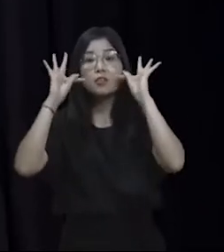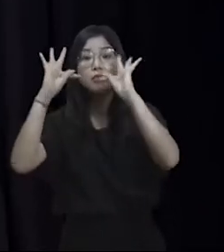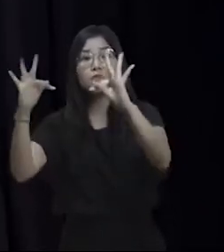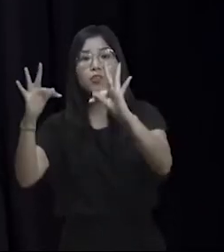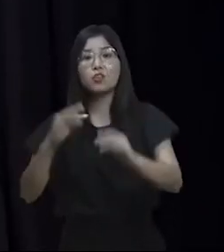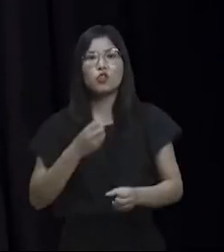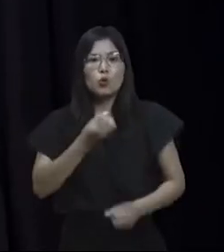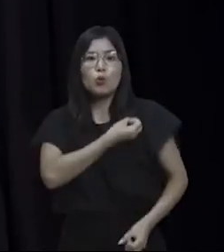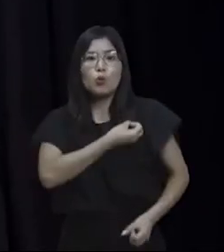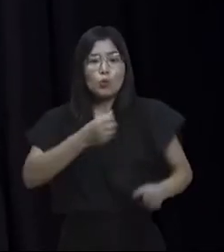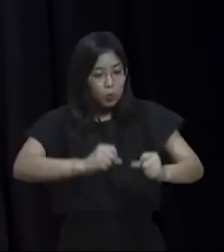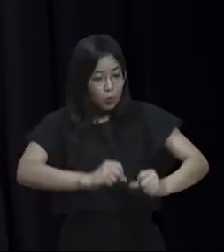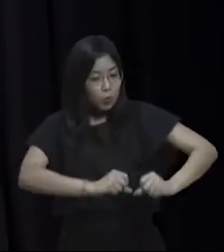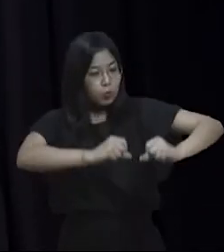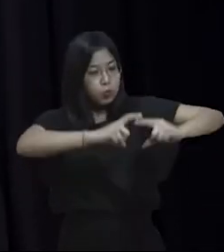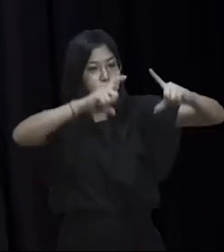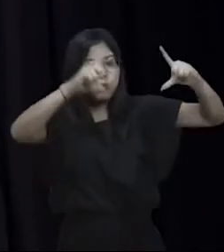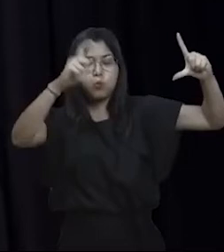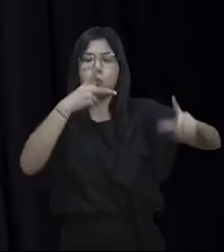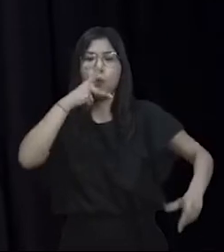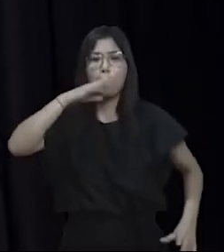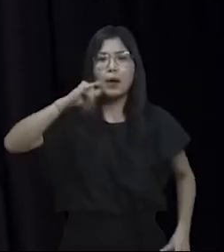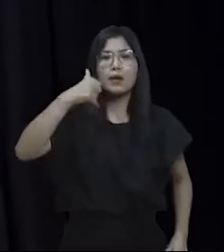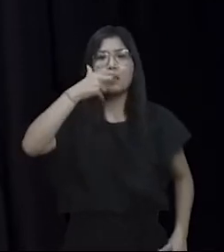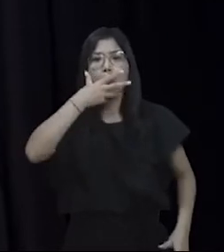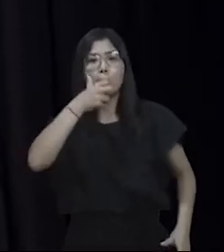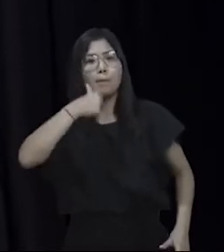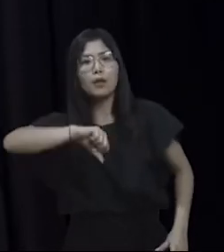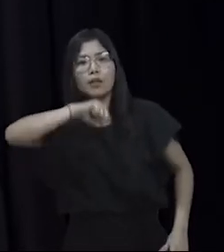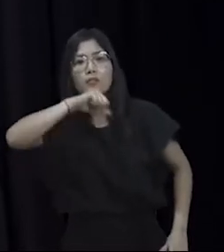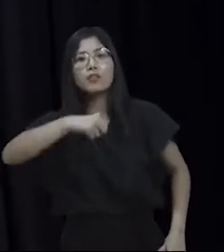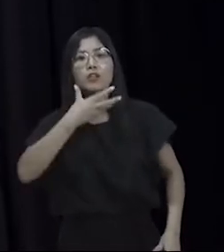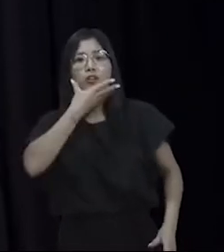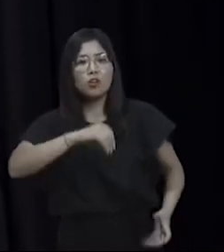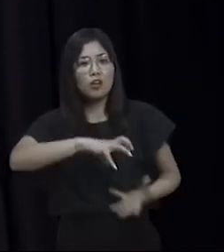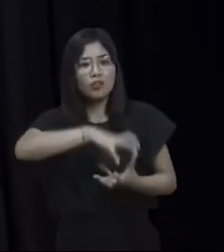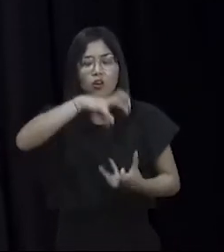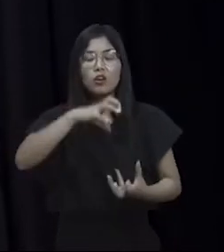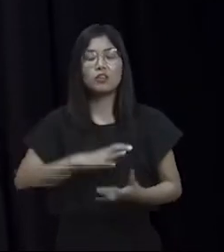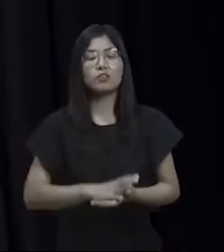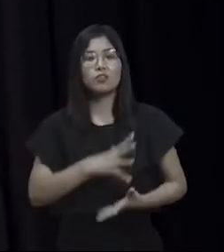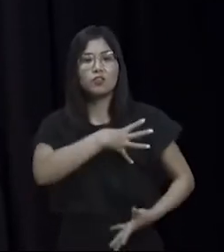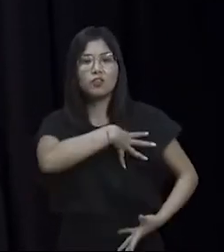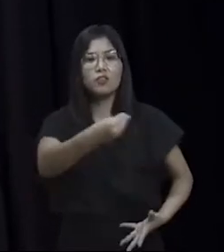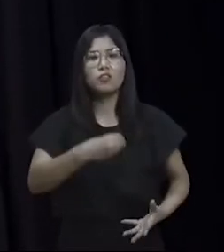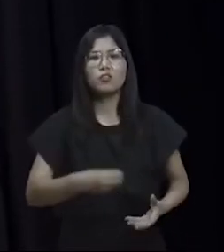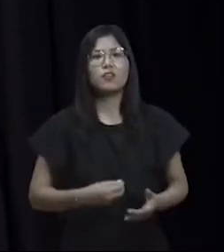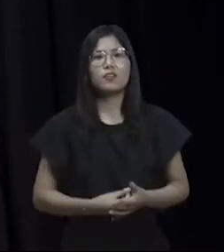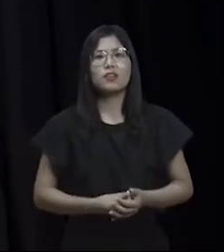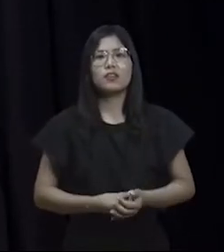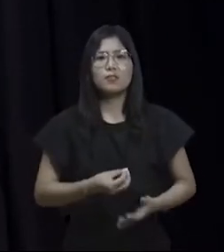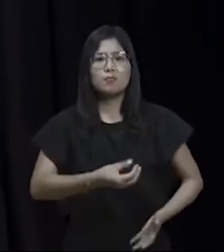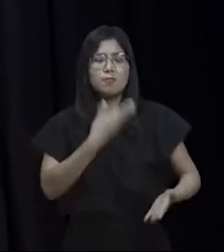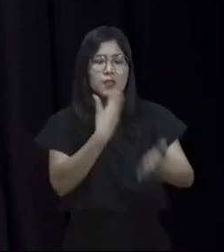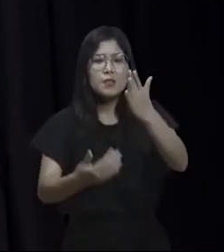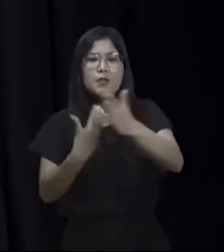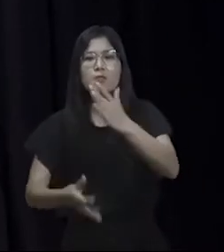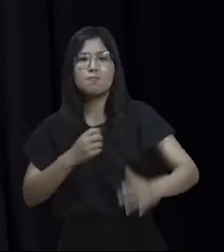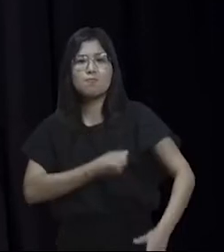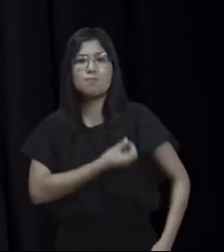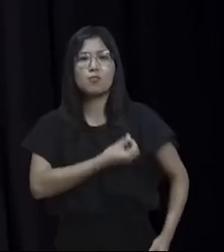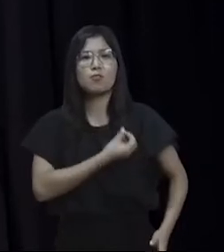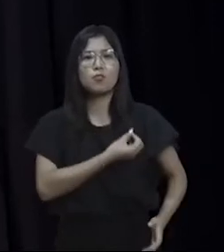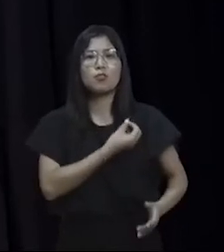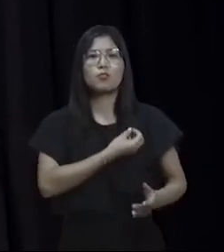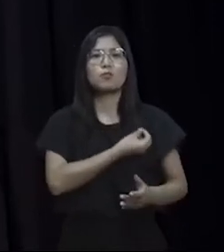aqueles números aumentavam. Pais, mães, avós, filhos e filhas perdiam as suas vidas por conta da